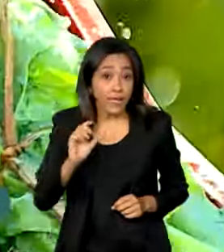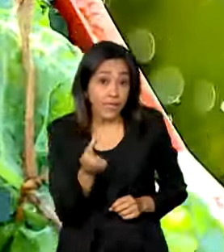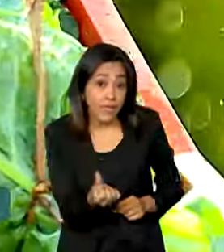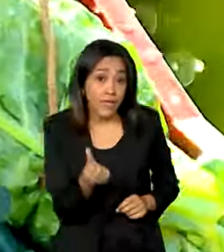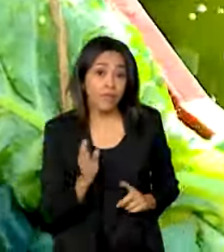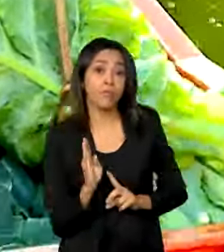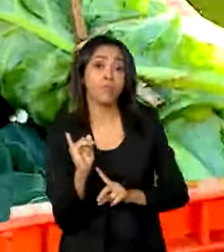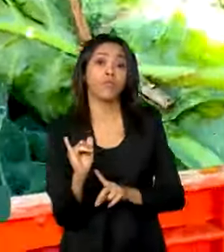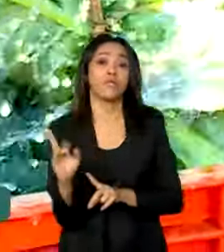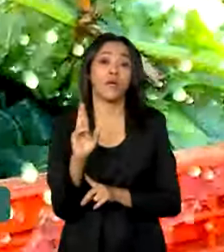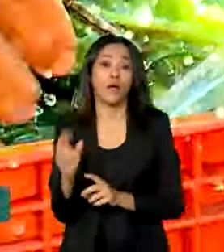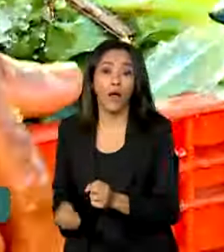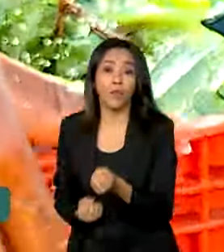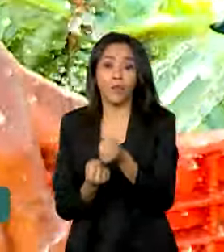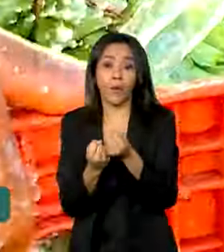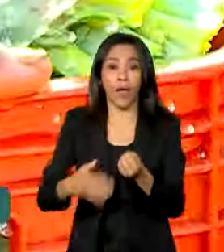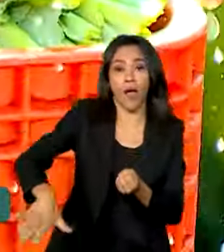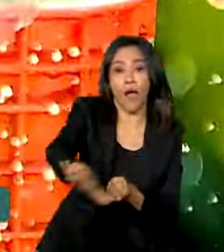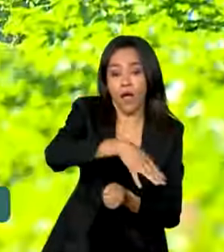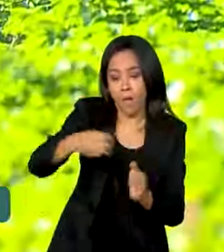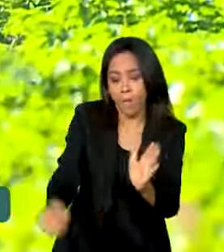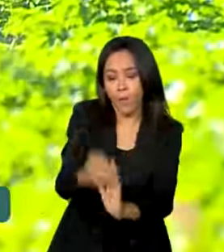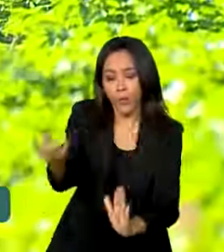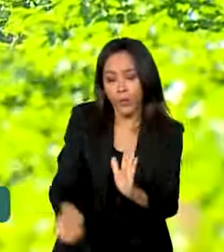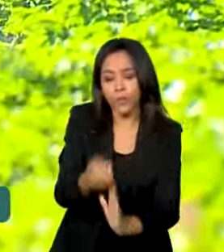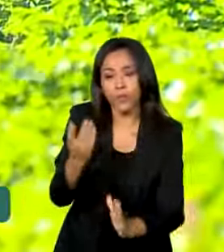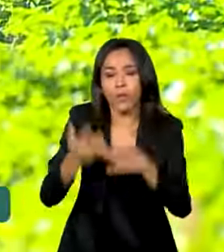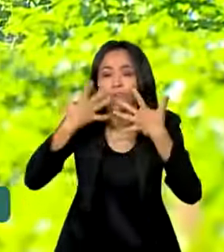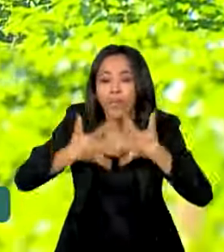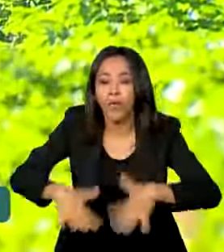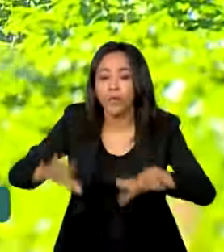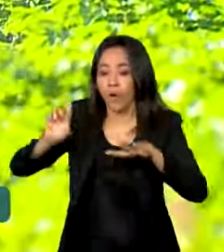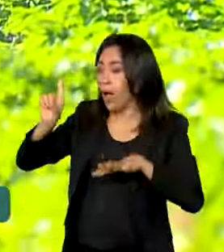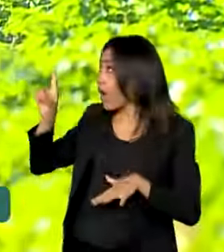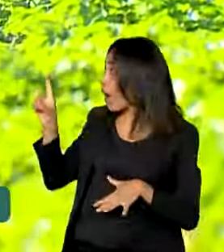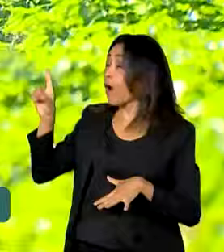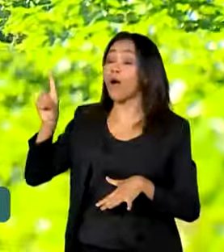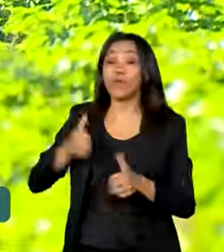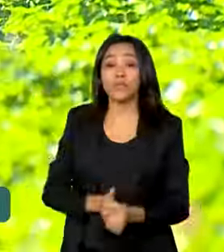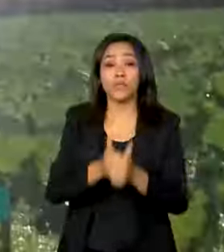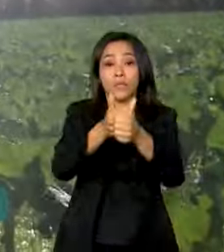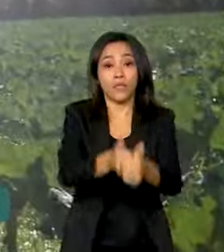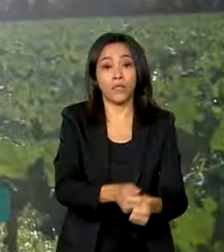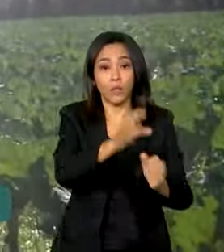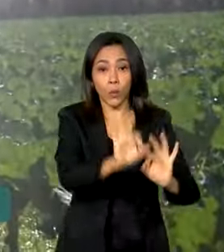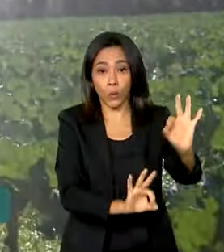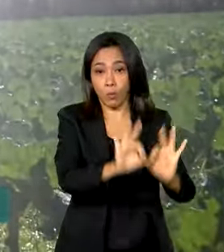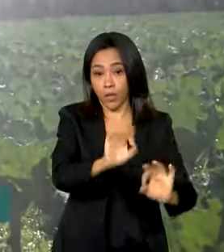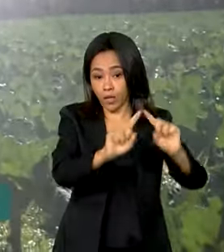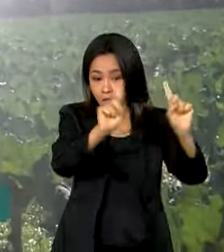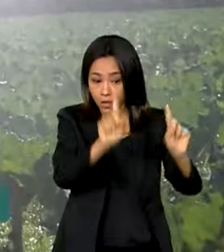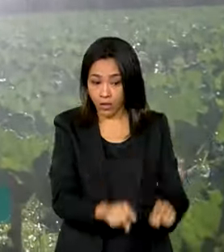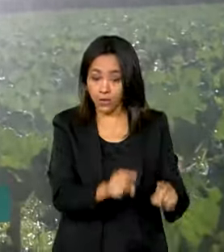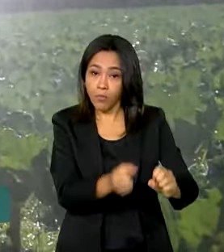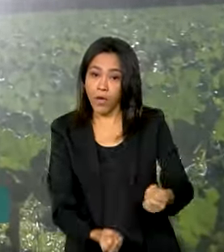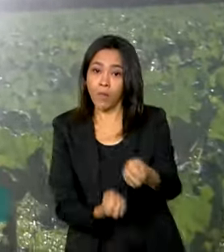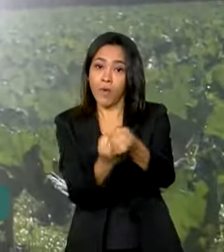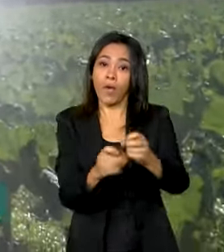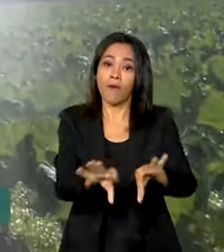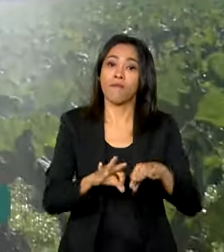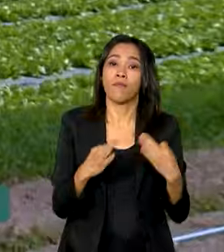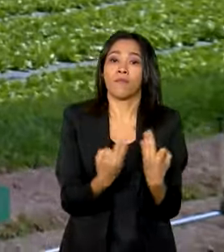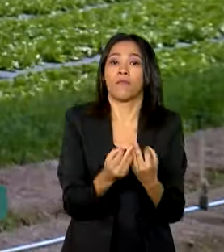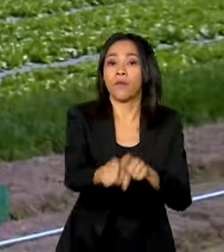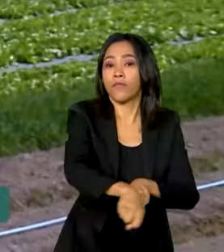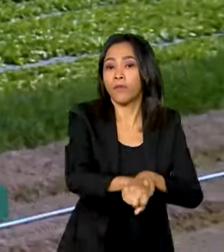bilhões de reais para apoiar a produção orgânica e agroecológica no âmbito do Programa Nacional de Fortalecimento da Agricultura